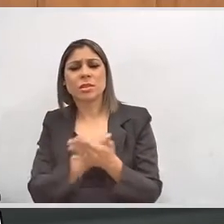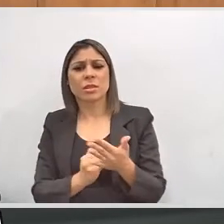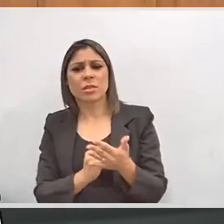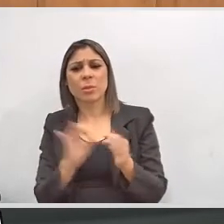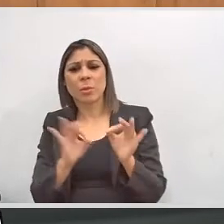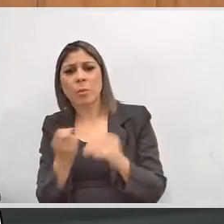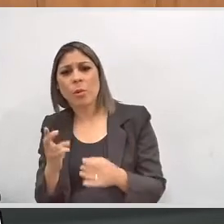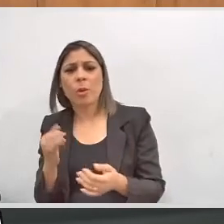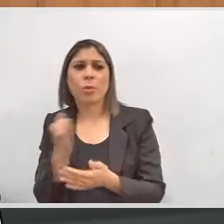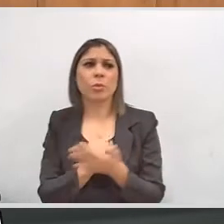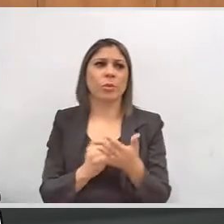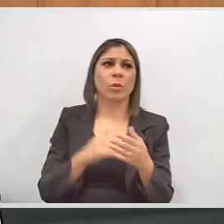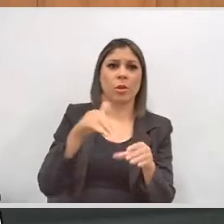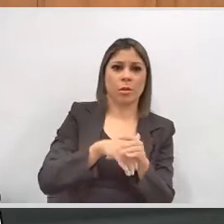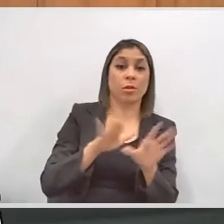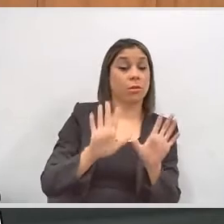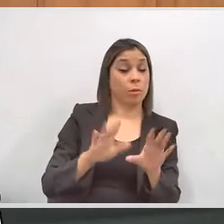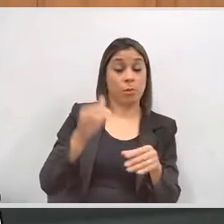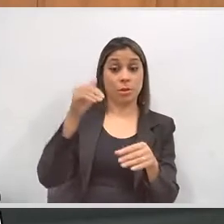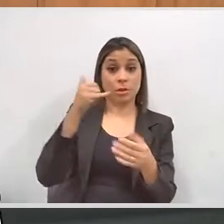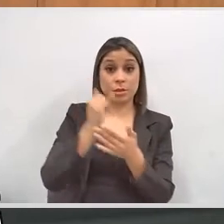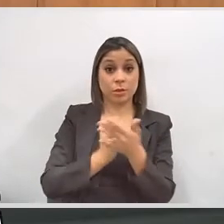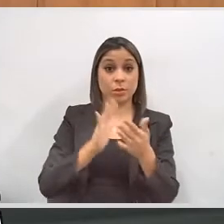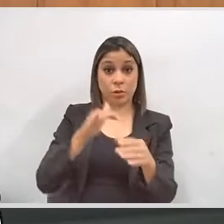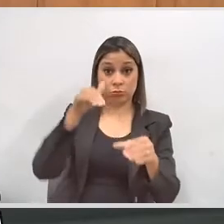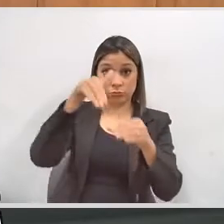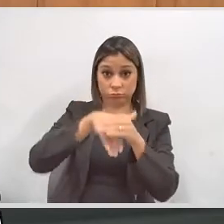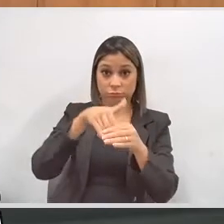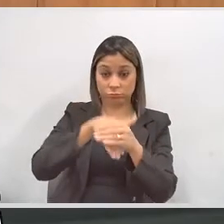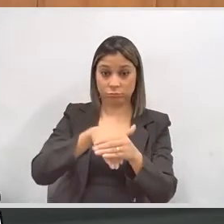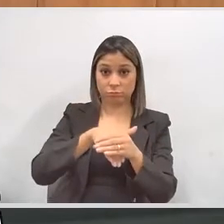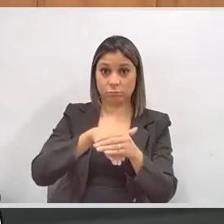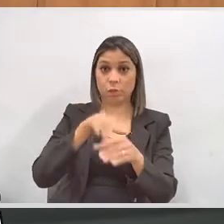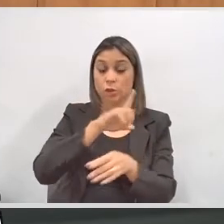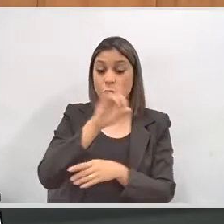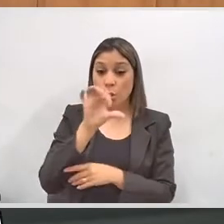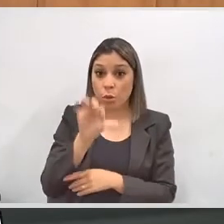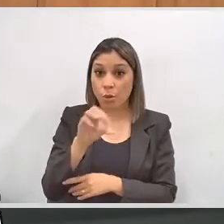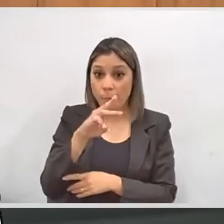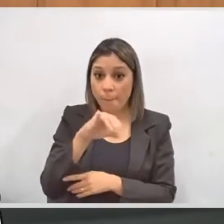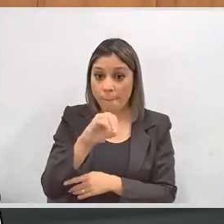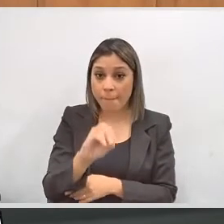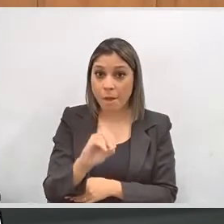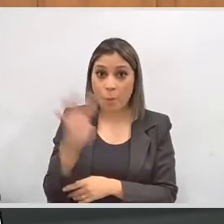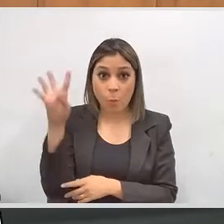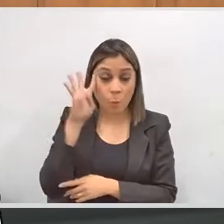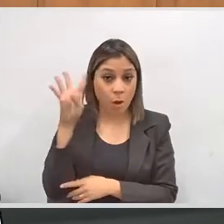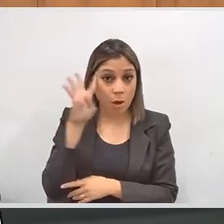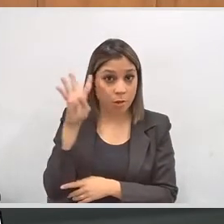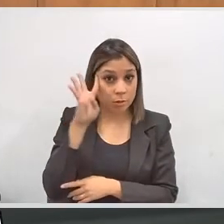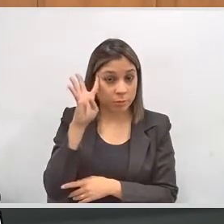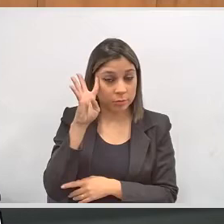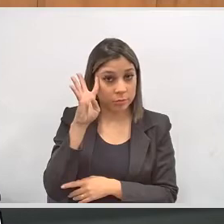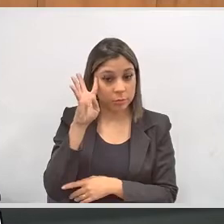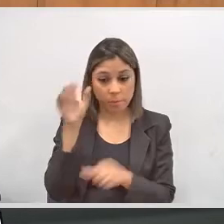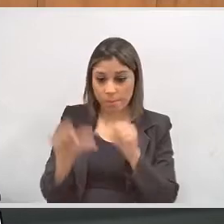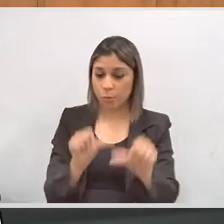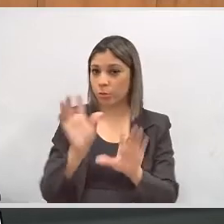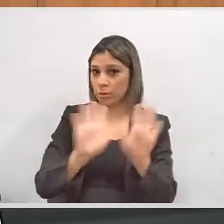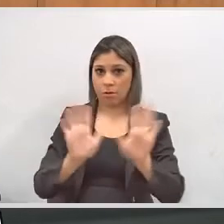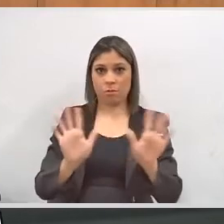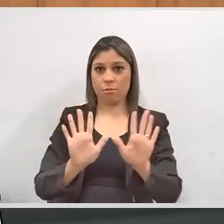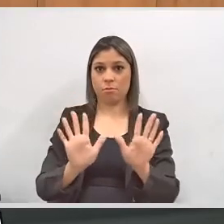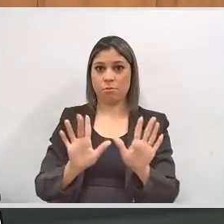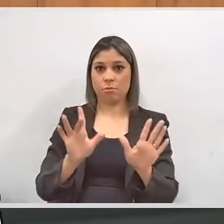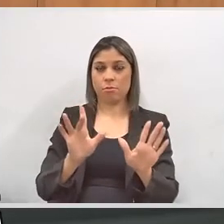inscrito no programa ou inscrito como eleitor? Como eleitor. Como eleitor. O prazo fatal é dia 9 de maio, quarta-feira, dia 9 não muda.